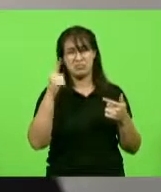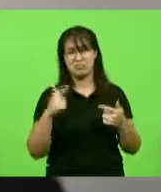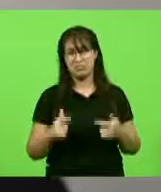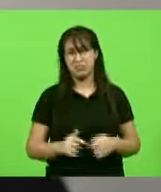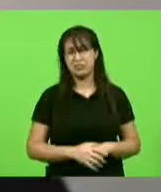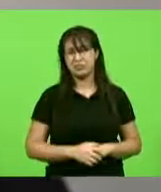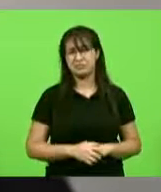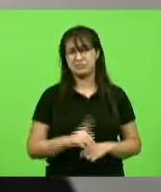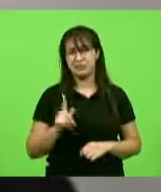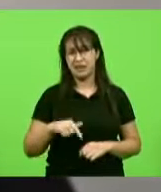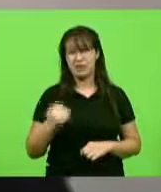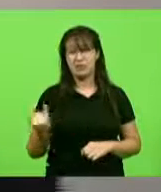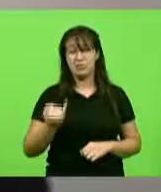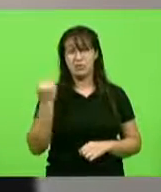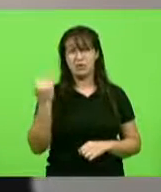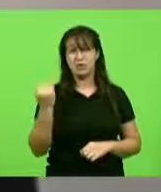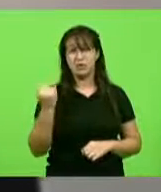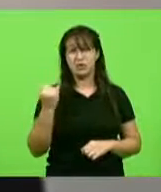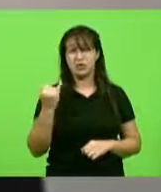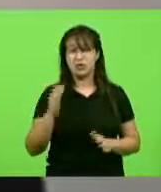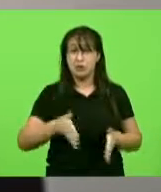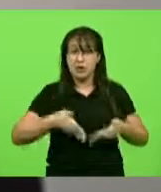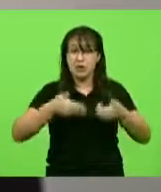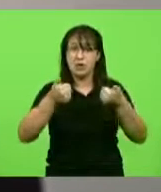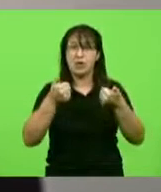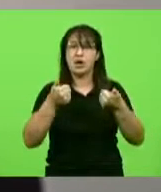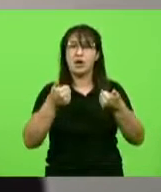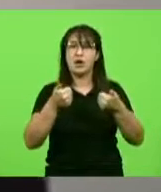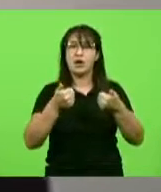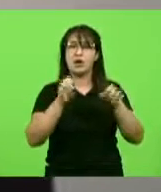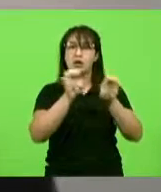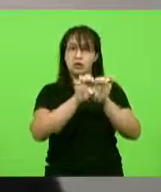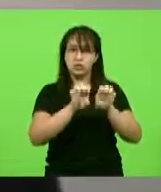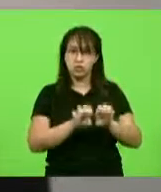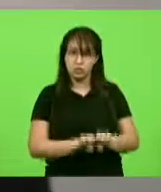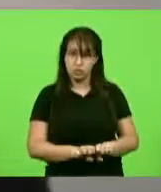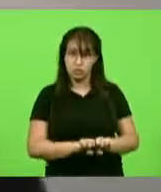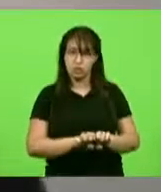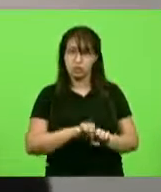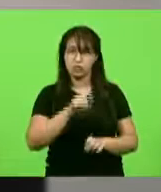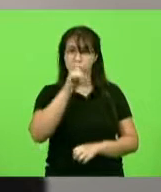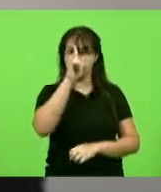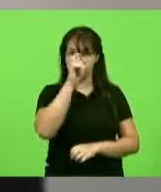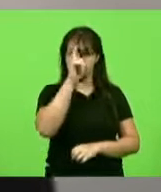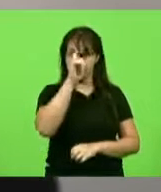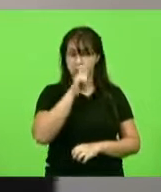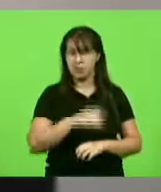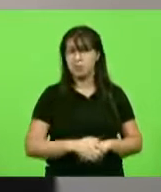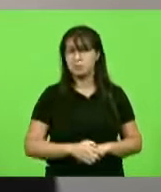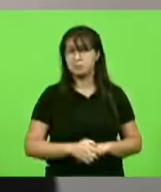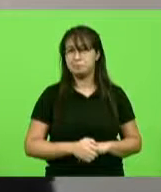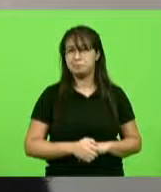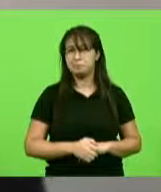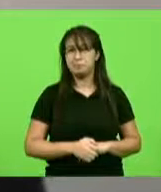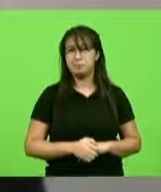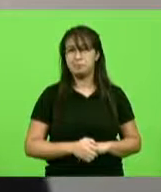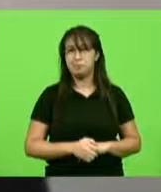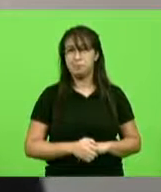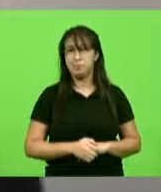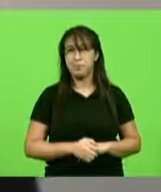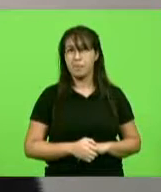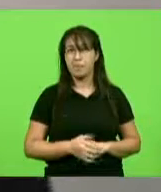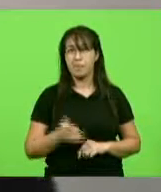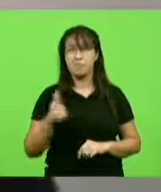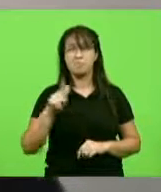Uma melhor estrutura hospitalar mostrou como é importante o segmento também atender aquilo que diz a